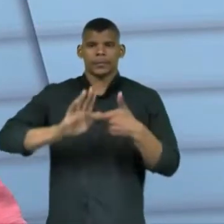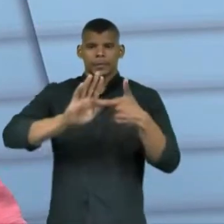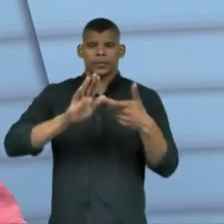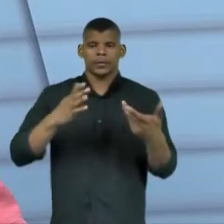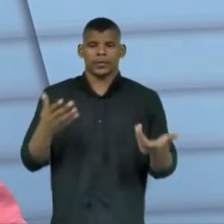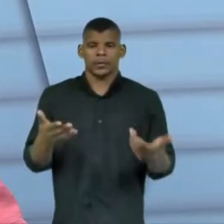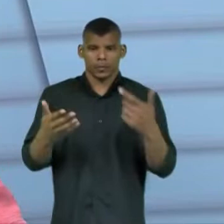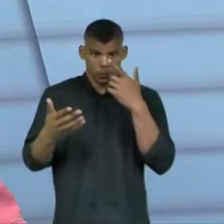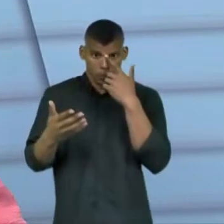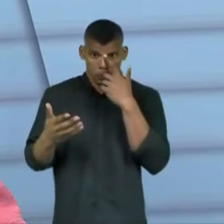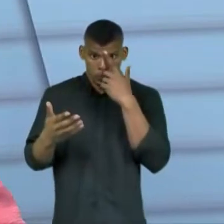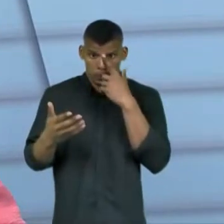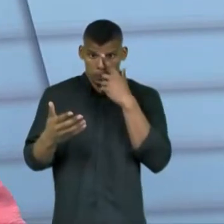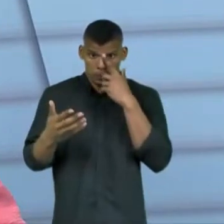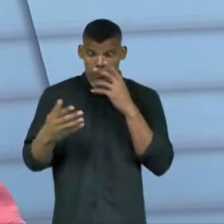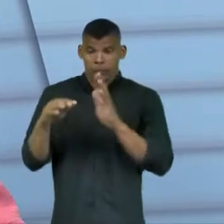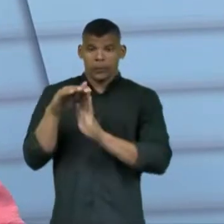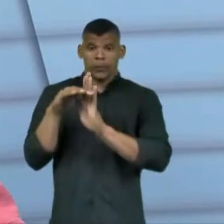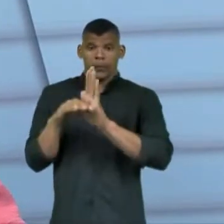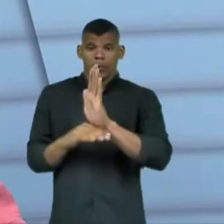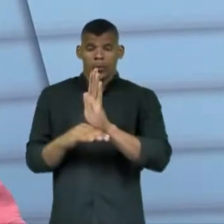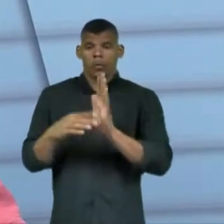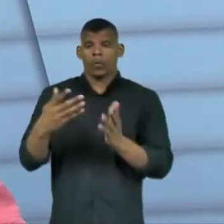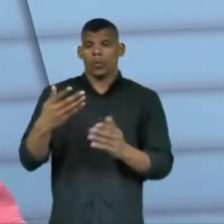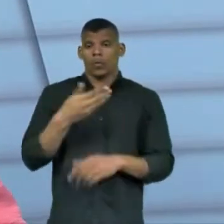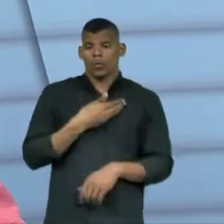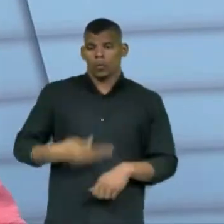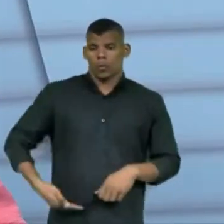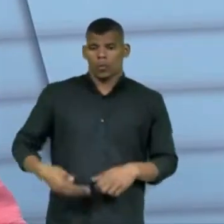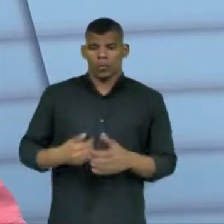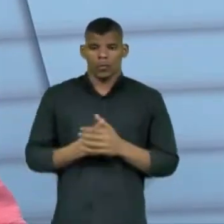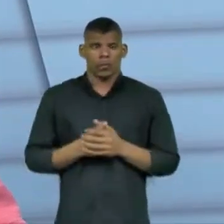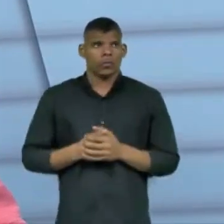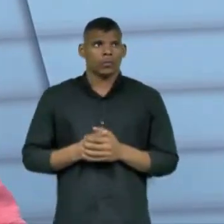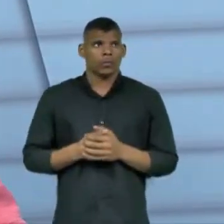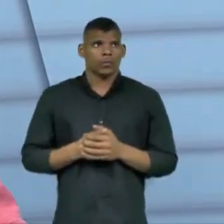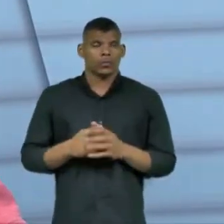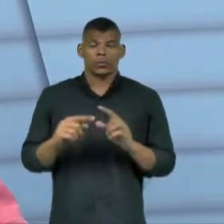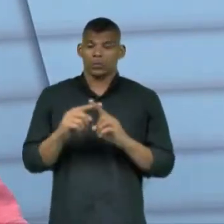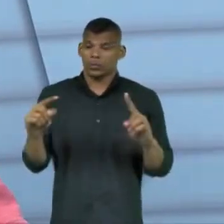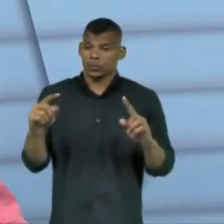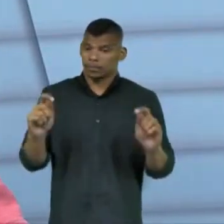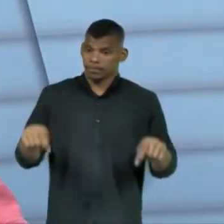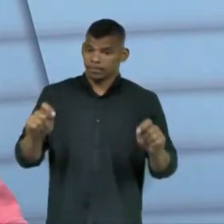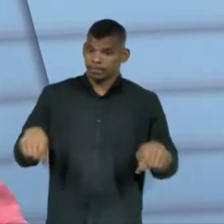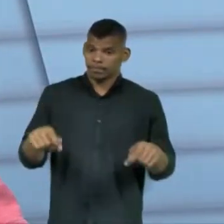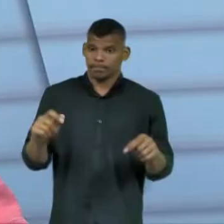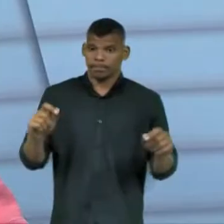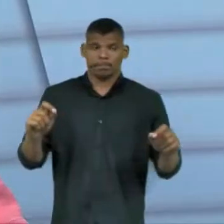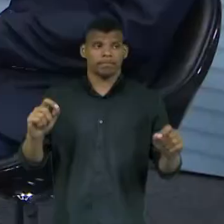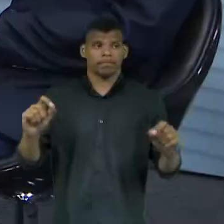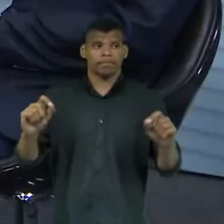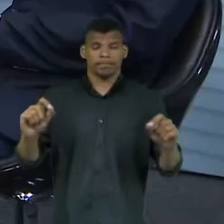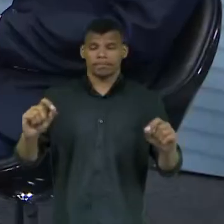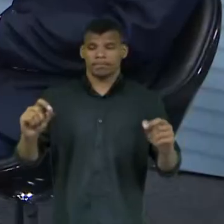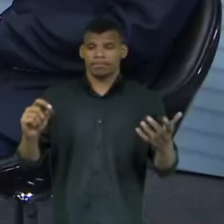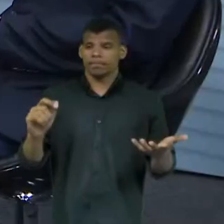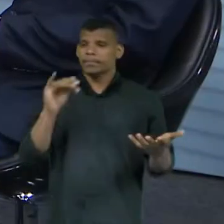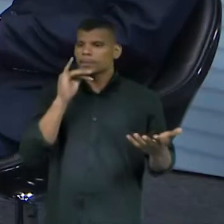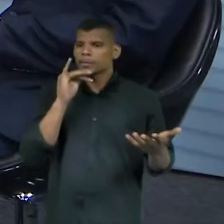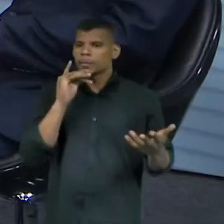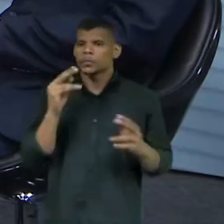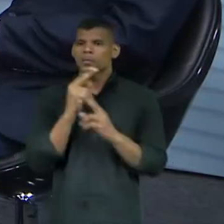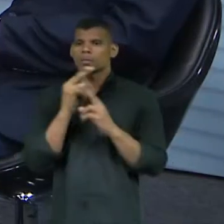programa do governo e ato, mas ela pode ser educativa. Salvo, por exemplo, se tiver uma